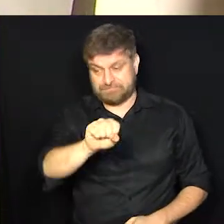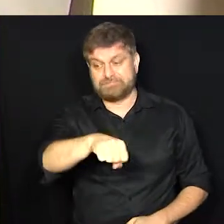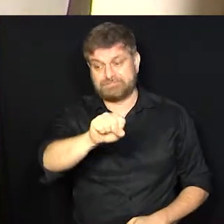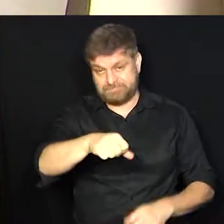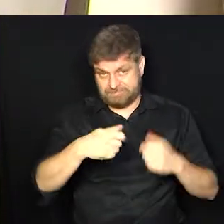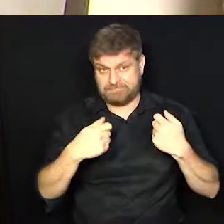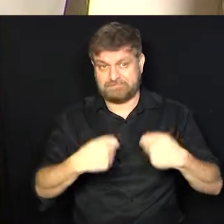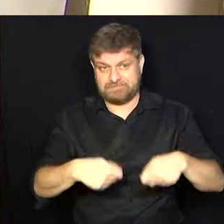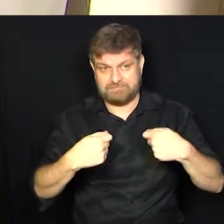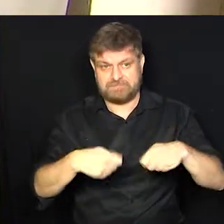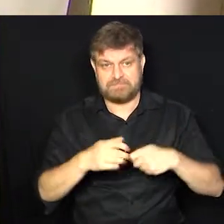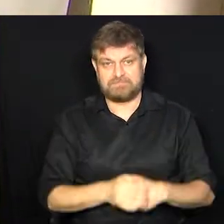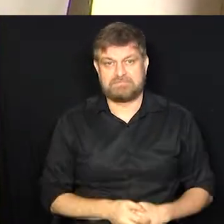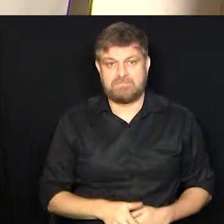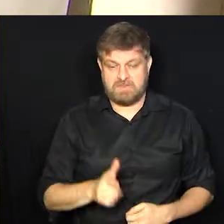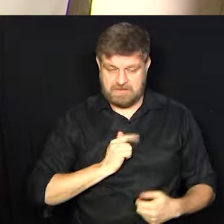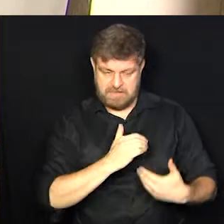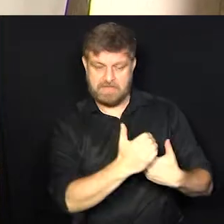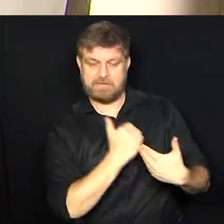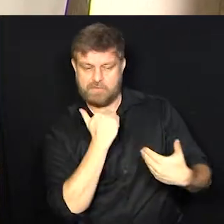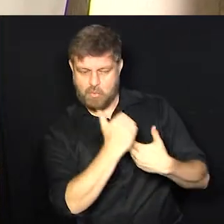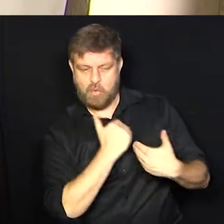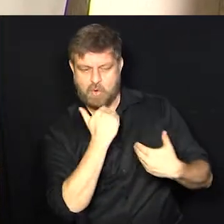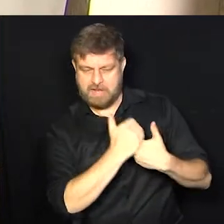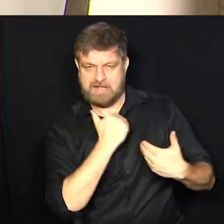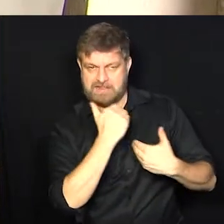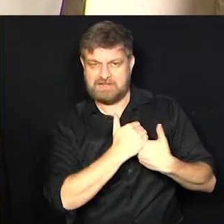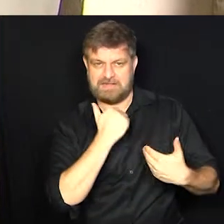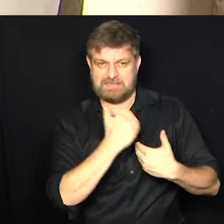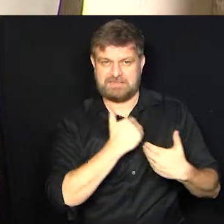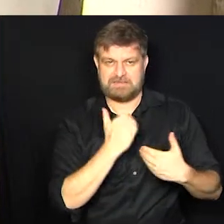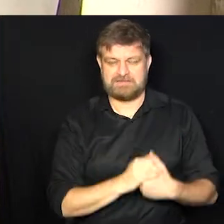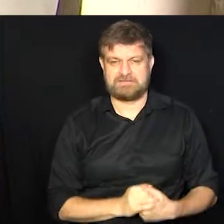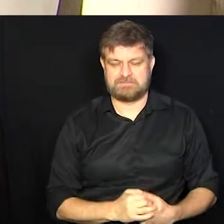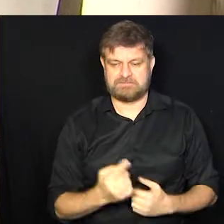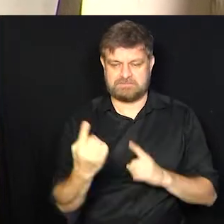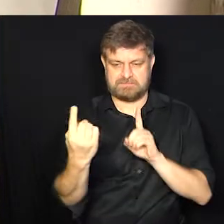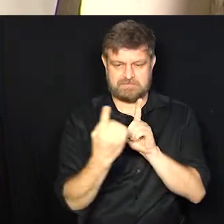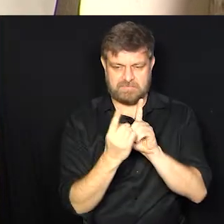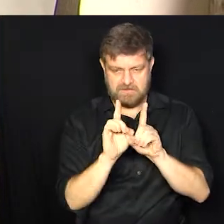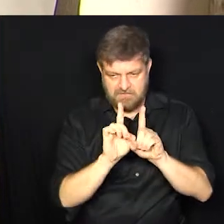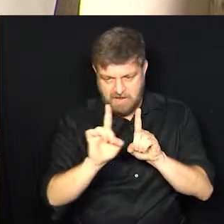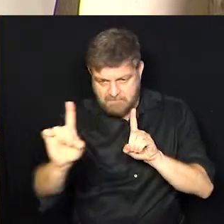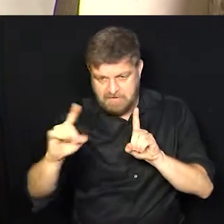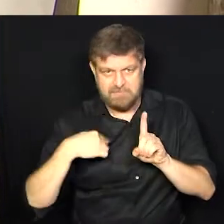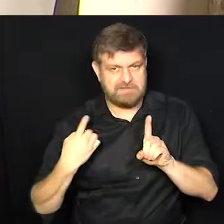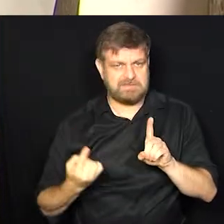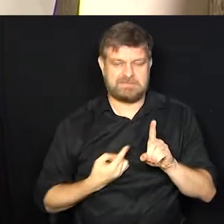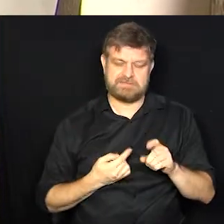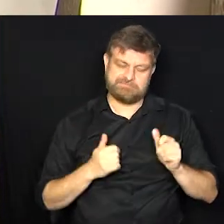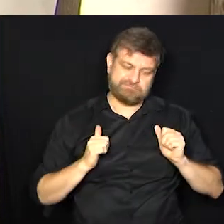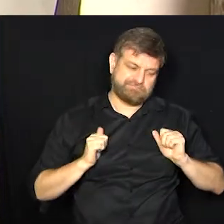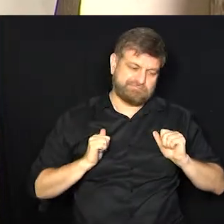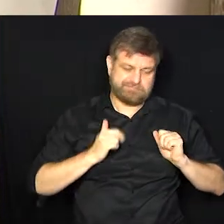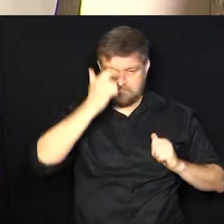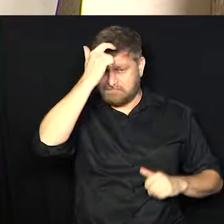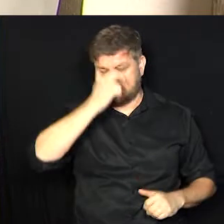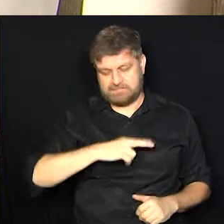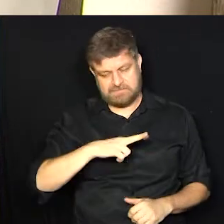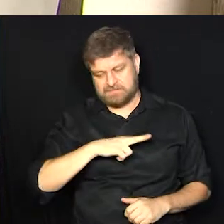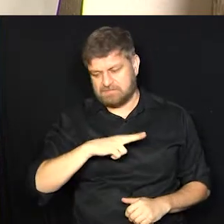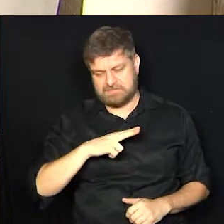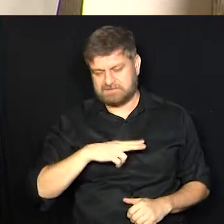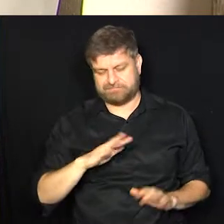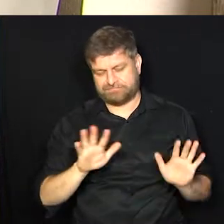na verdade. O pessoal orienta a fazer. Orienta, isso. Ah, legal. Entre uma cliente ou outra. Mas, a gente acaba não fazendo, né? Eu, particularmente,